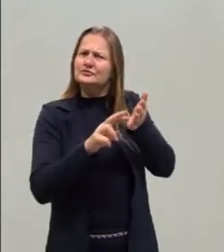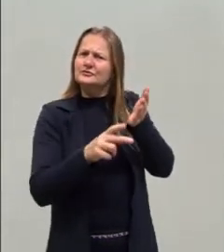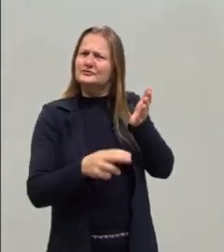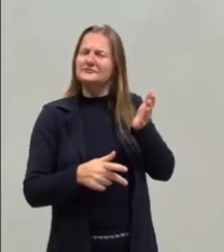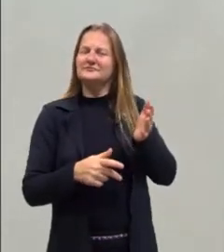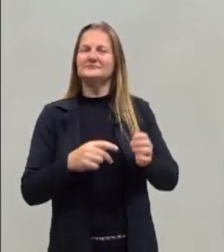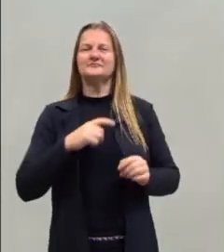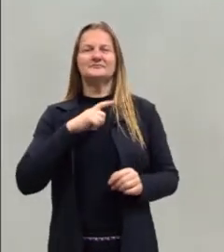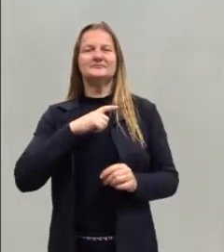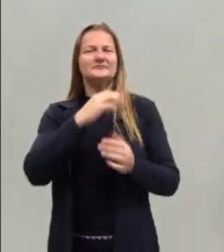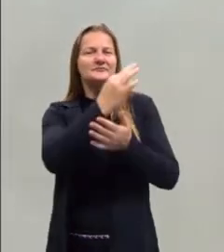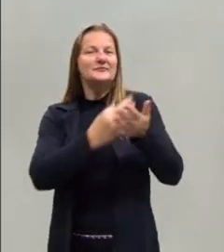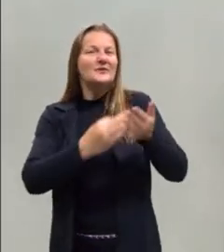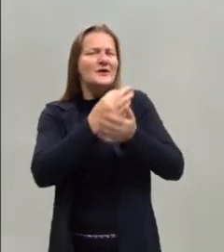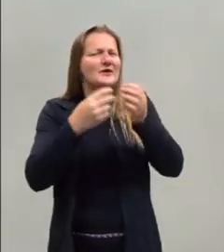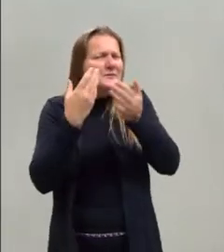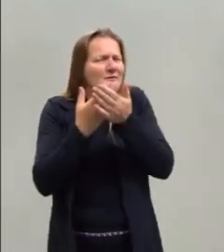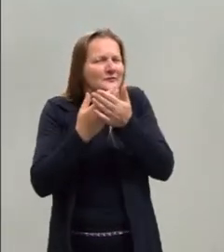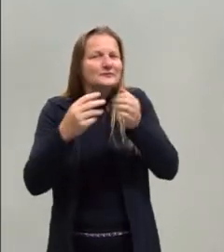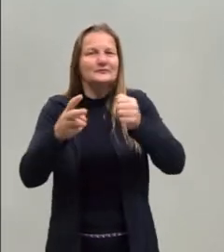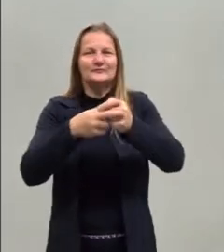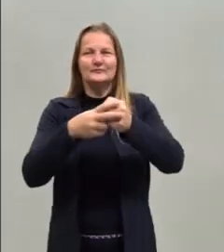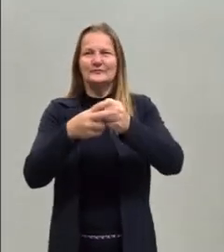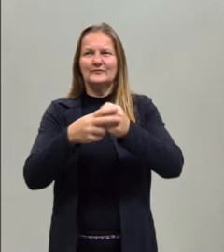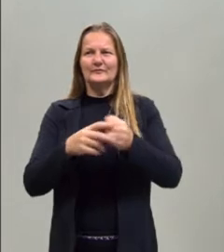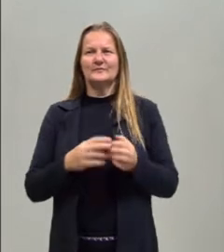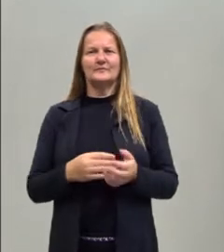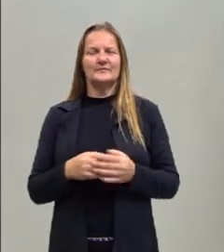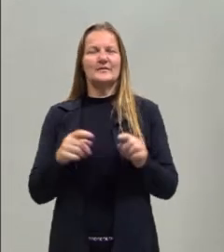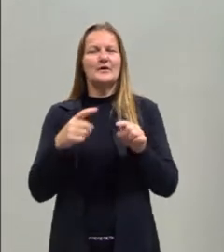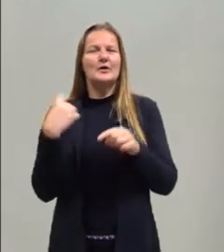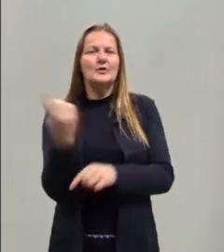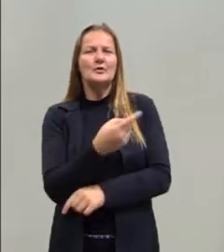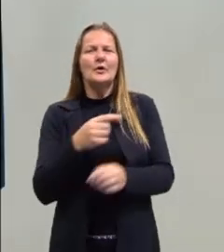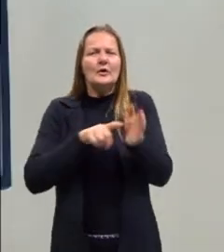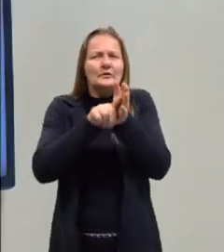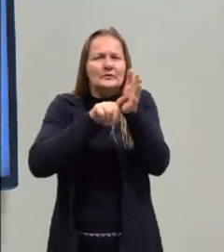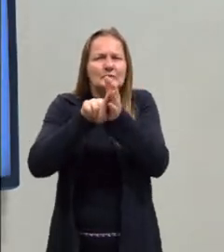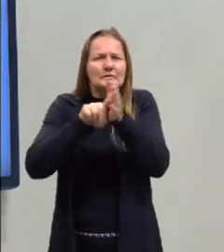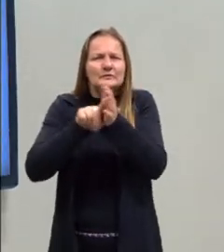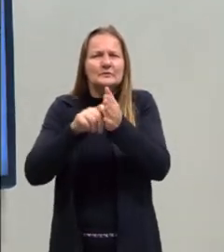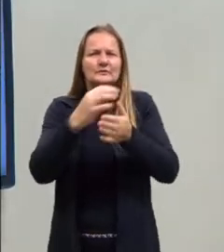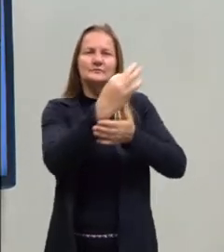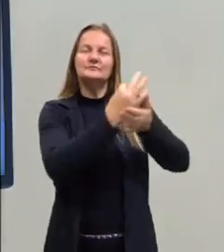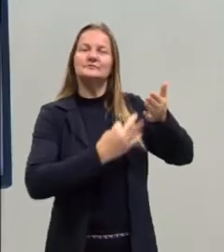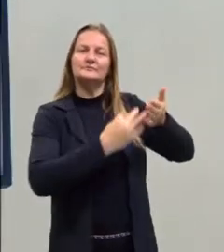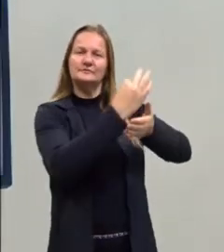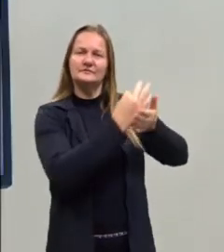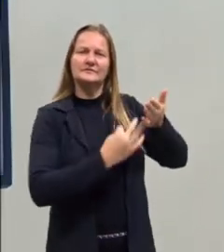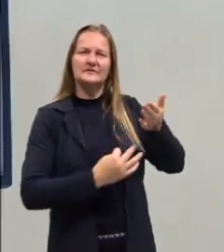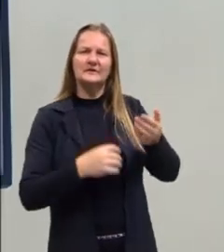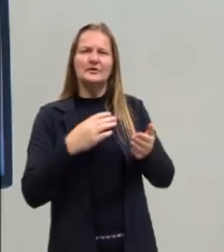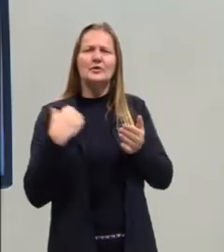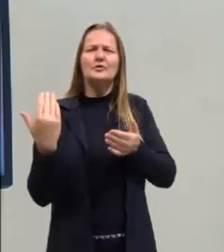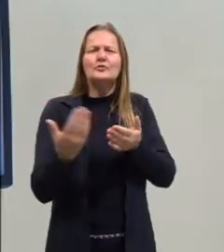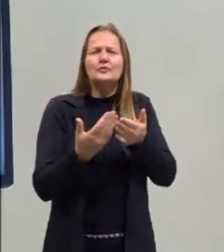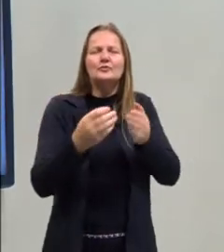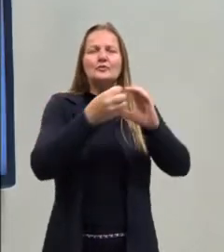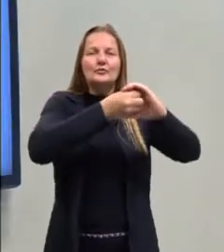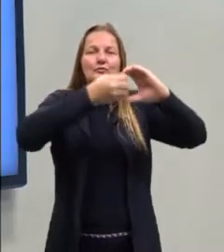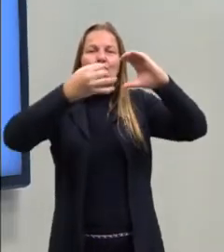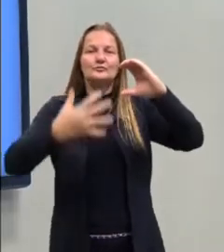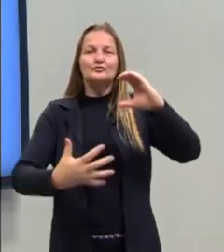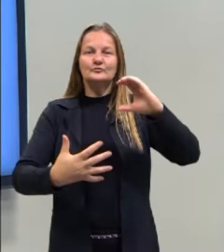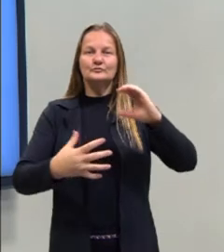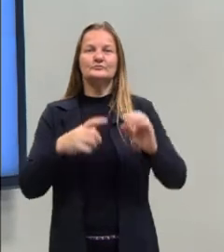Hoje nós vamos partir de um texto. Nós vamos analisar esse texto e ver todas as características